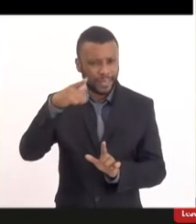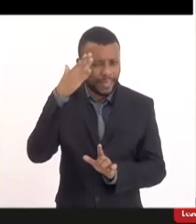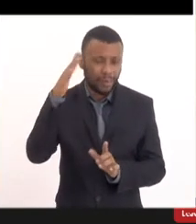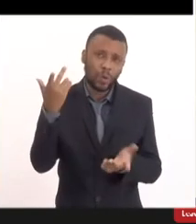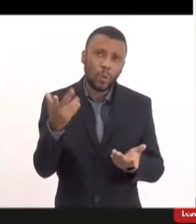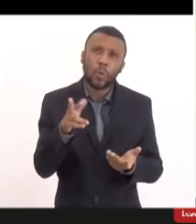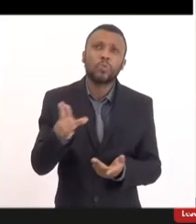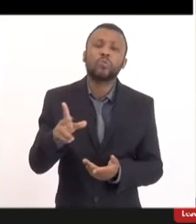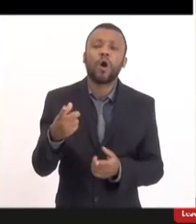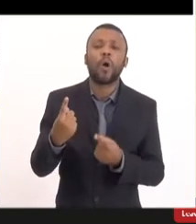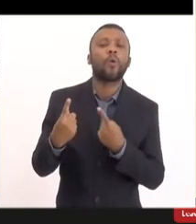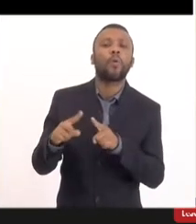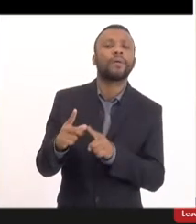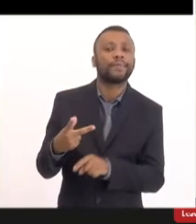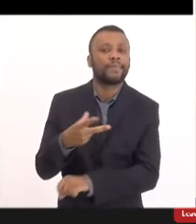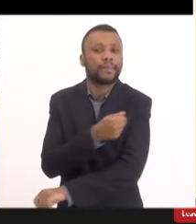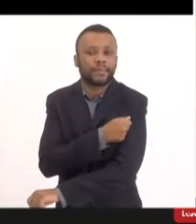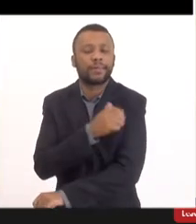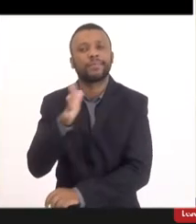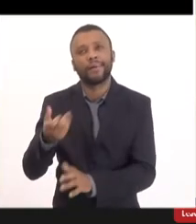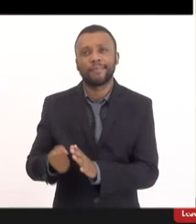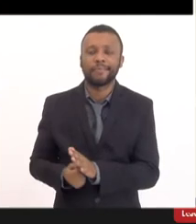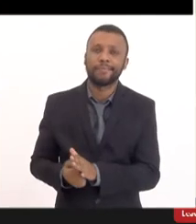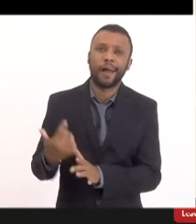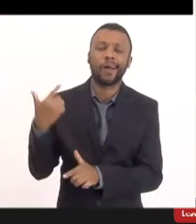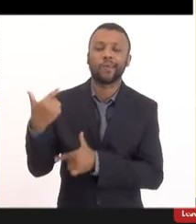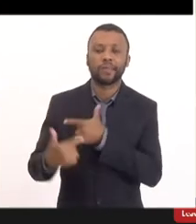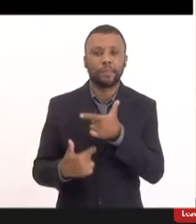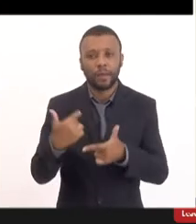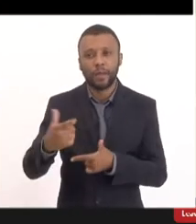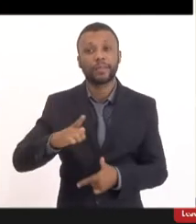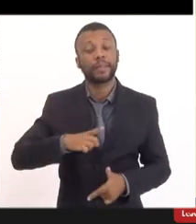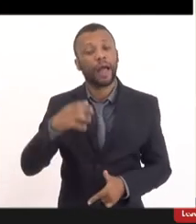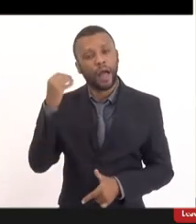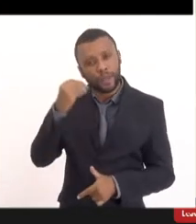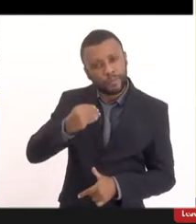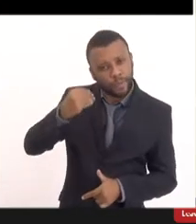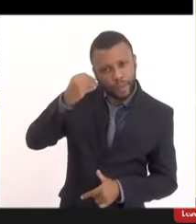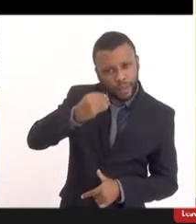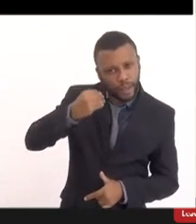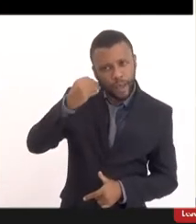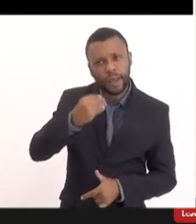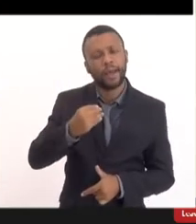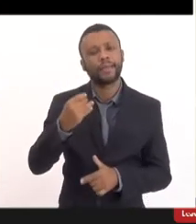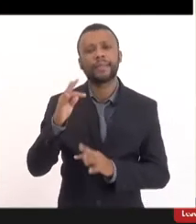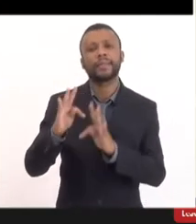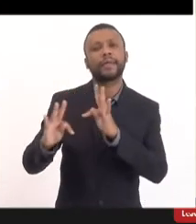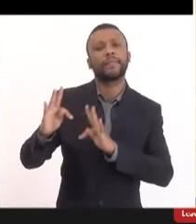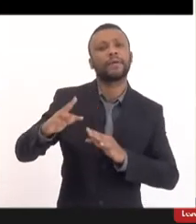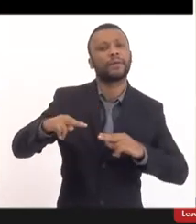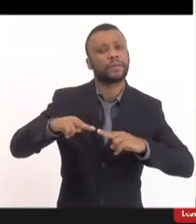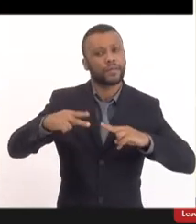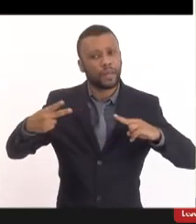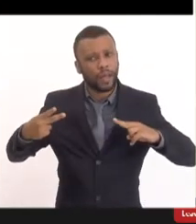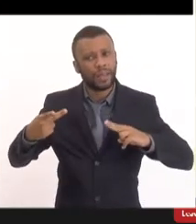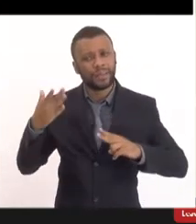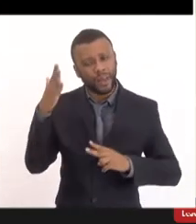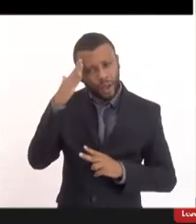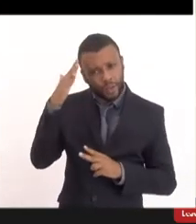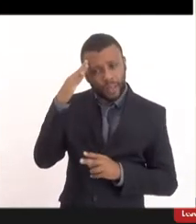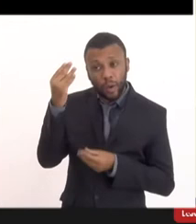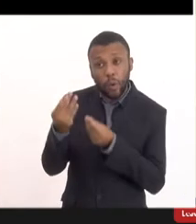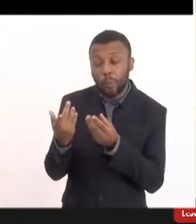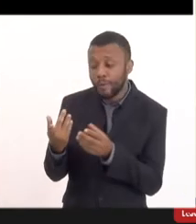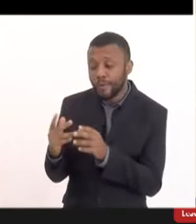eu já falei isso várias vezes eu trabalhei eu tenho experiência em terapia genética então eu sei o que é terapia genética e as